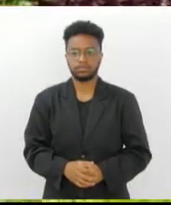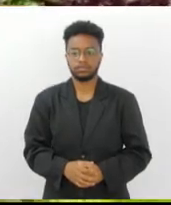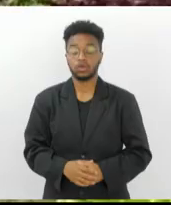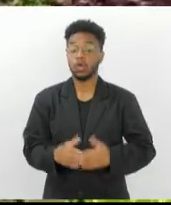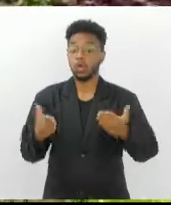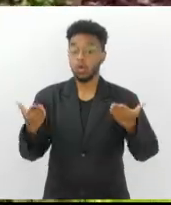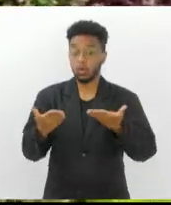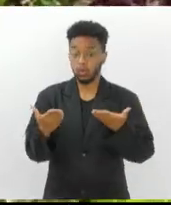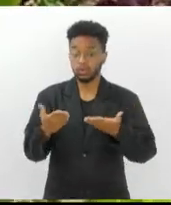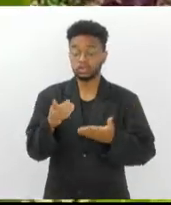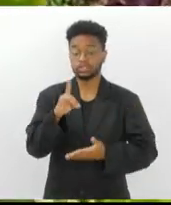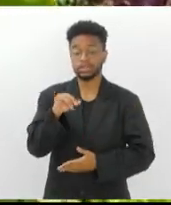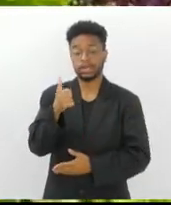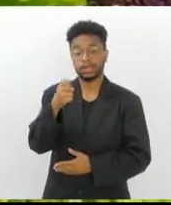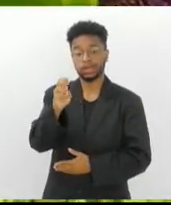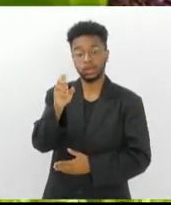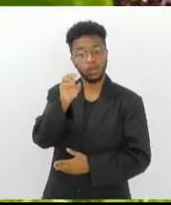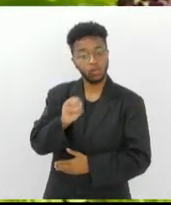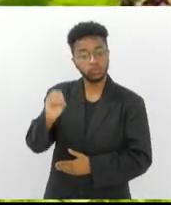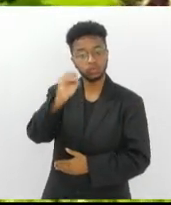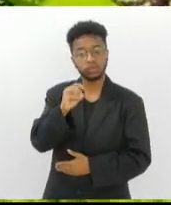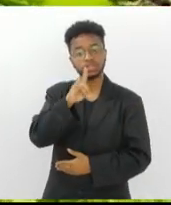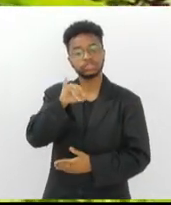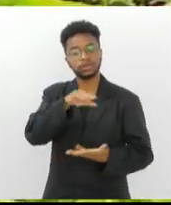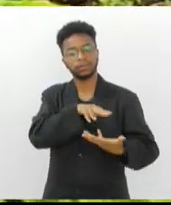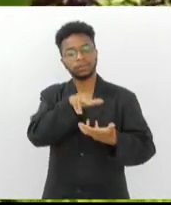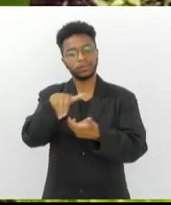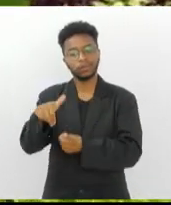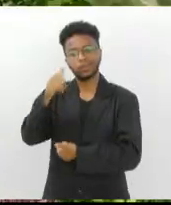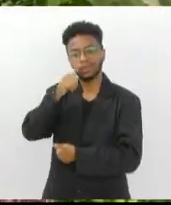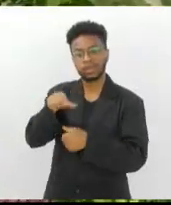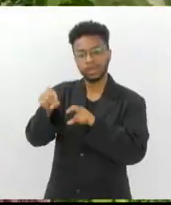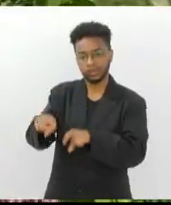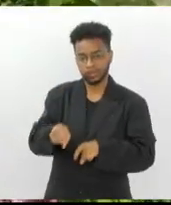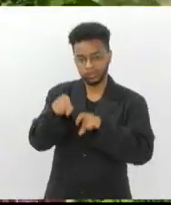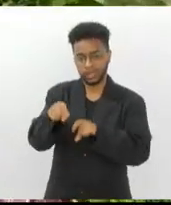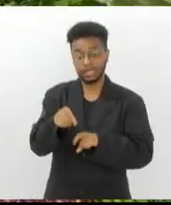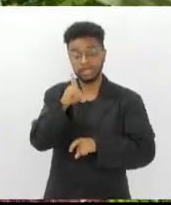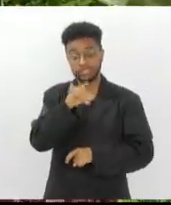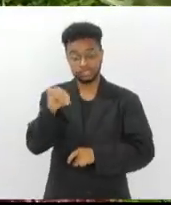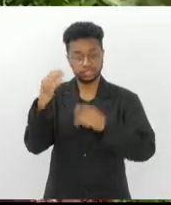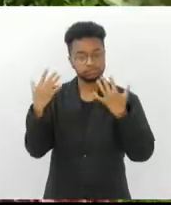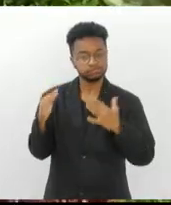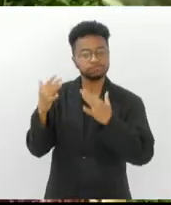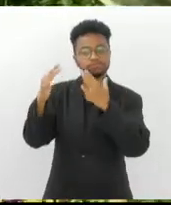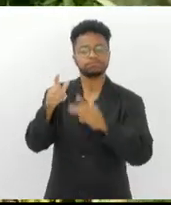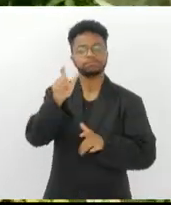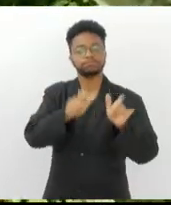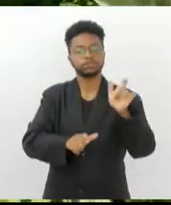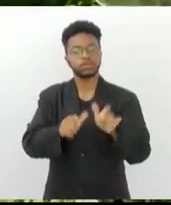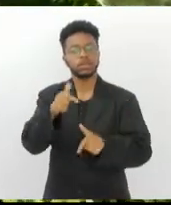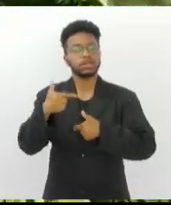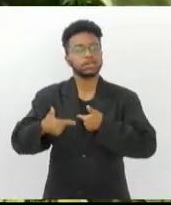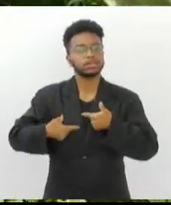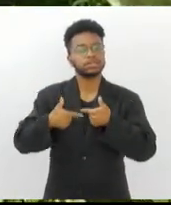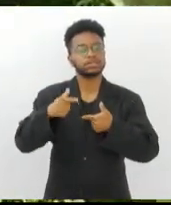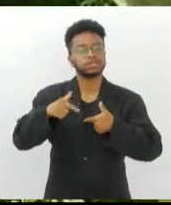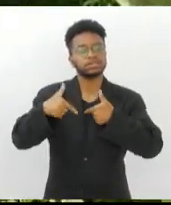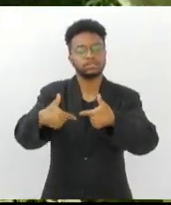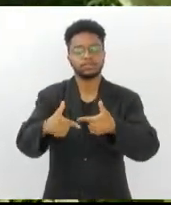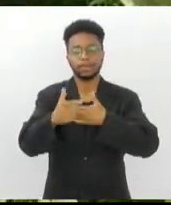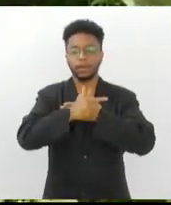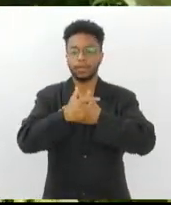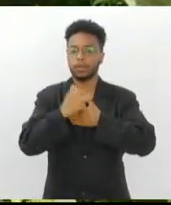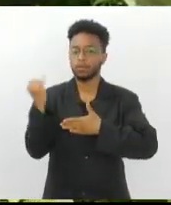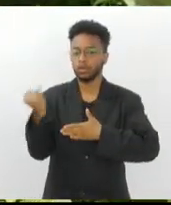Hoje, 15 de outubro, é o Dia Internacional das Mulheres Rurais, data que enaltece quem desempenha um papel fundamental